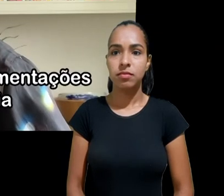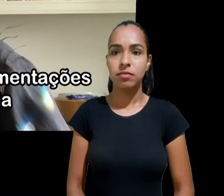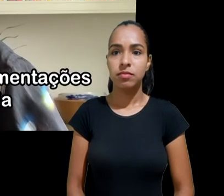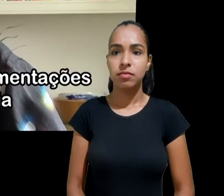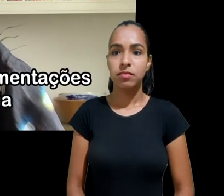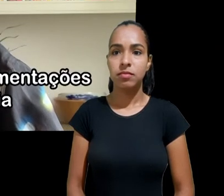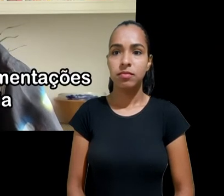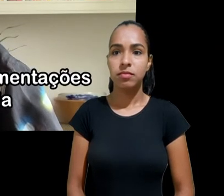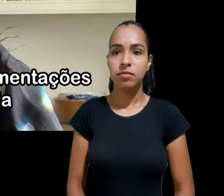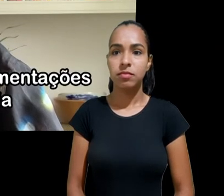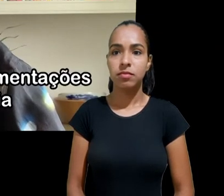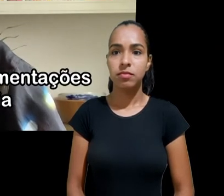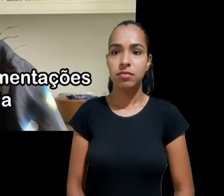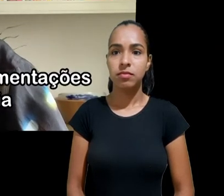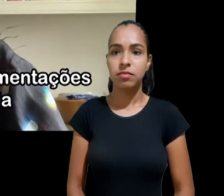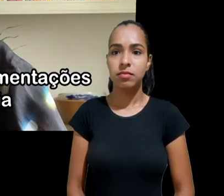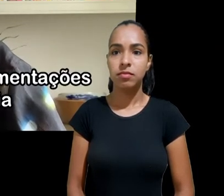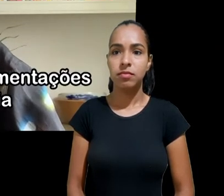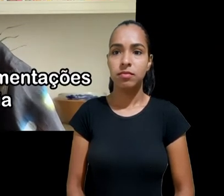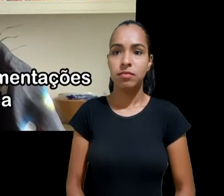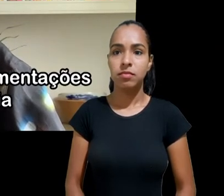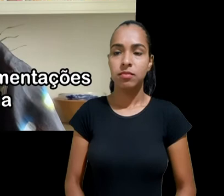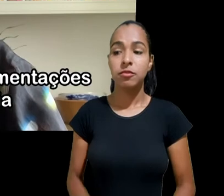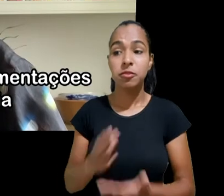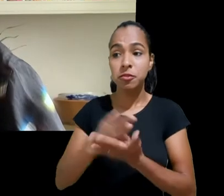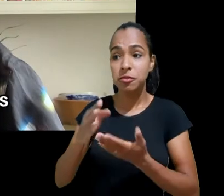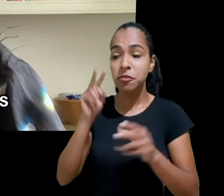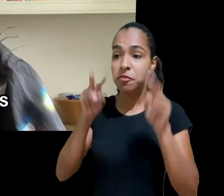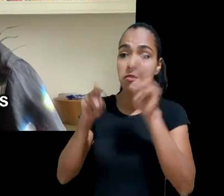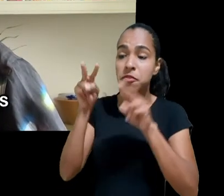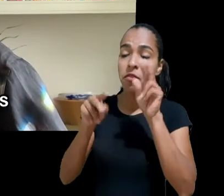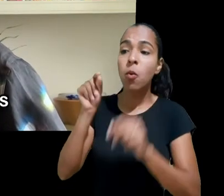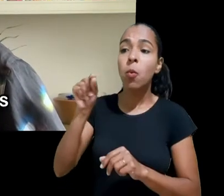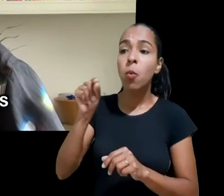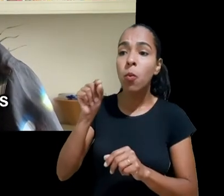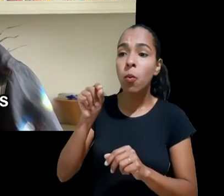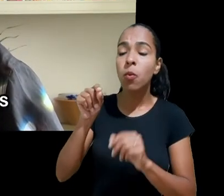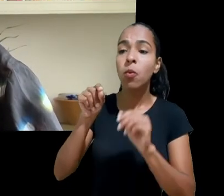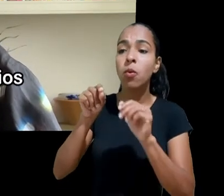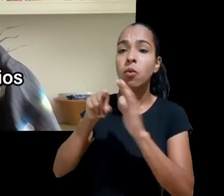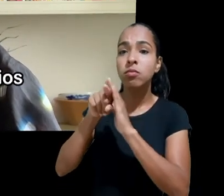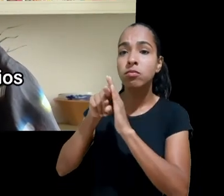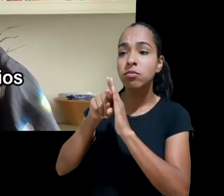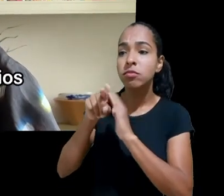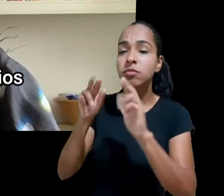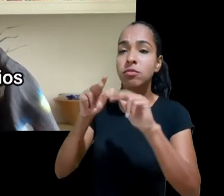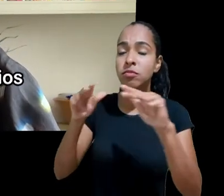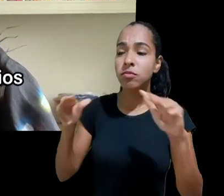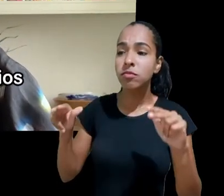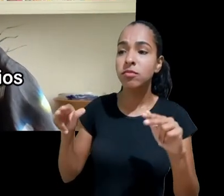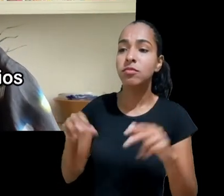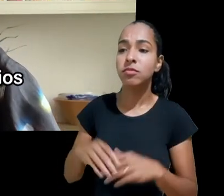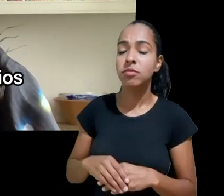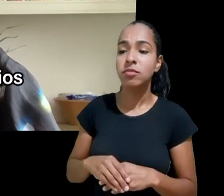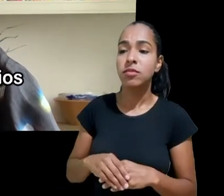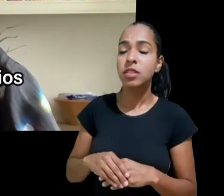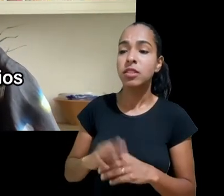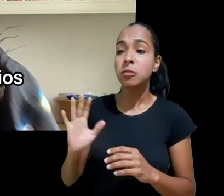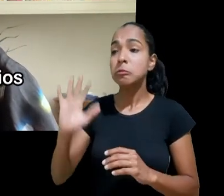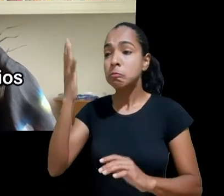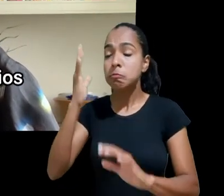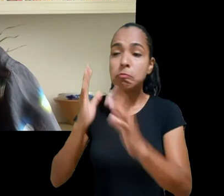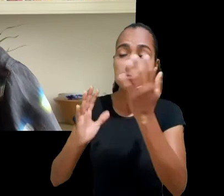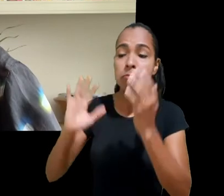estamos começando a ver novas regulamentações tentando atingir o topo da cadeia para remediar alguns dos danos que surgem do modelo de negócios das big